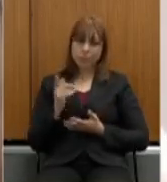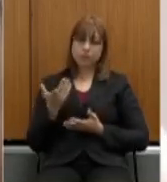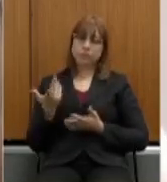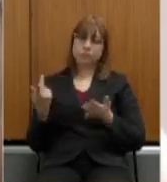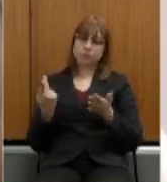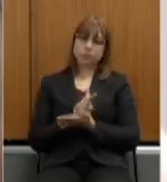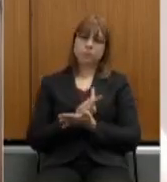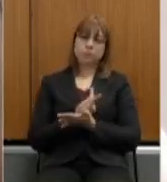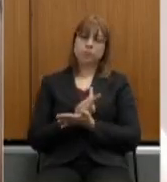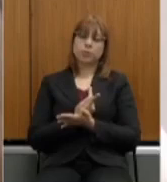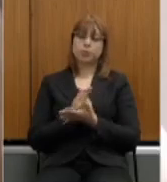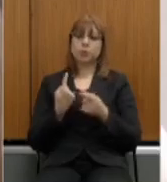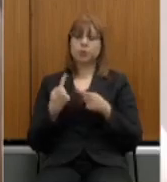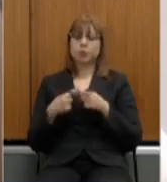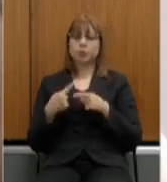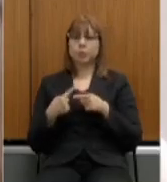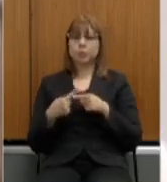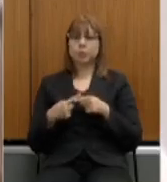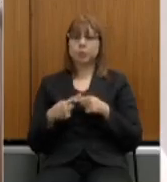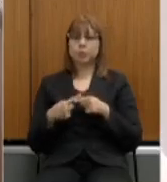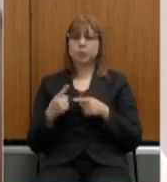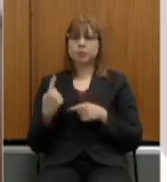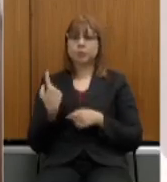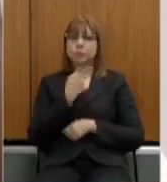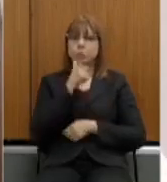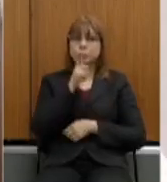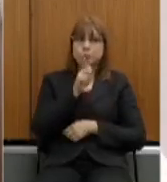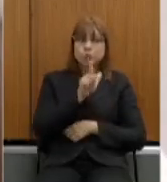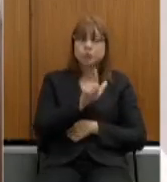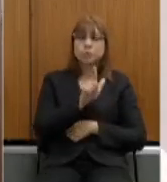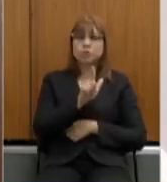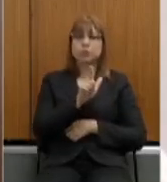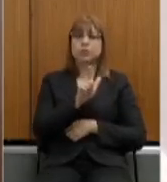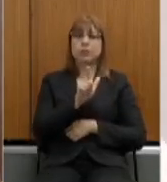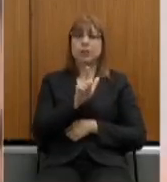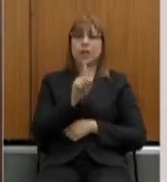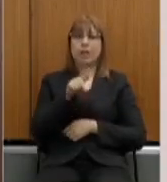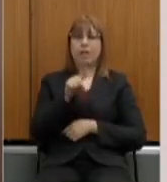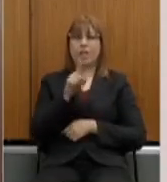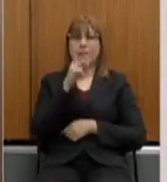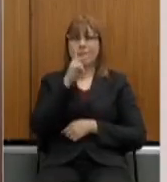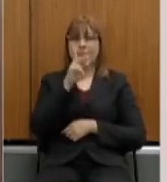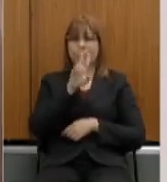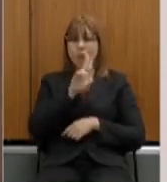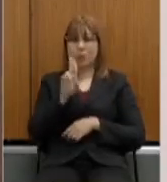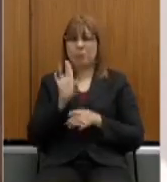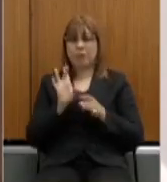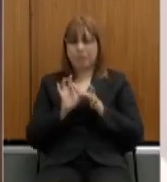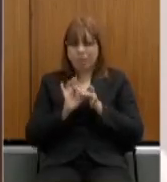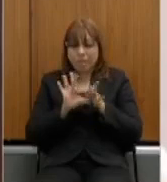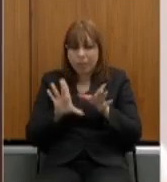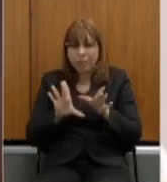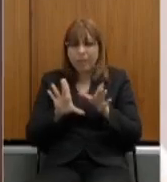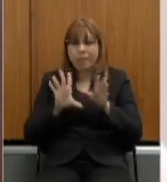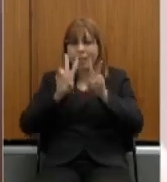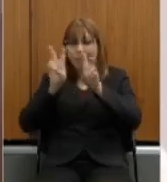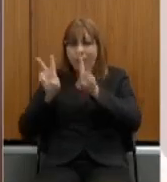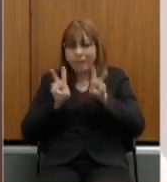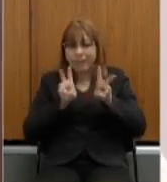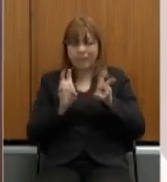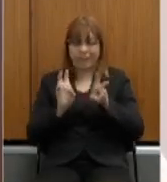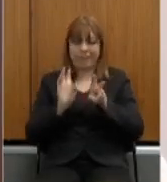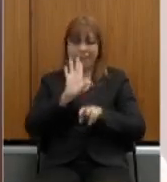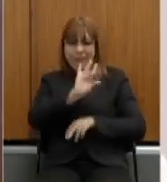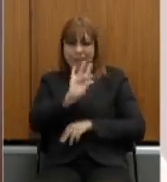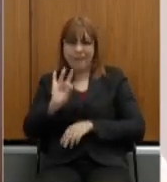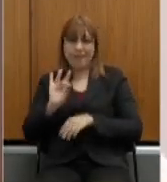que a gente teve justamente para conseguir fazer, a gente chama de liberação dos temas para os estados e municípios.